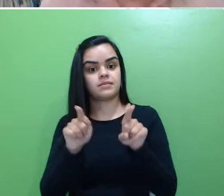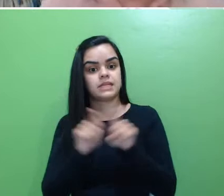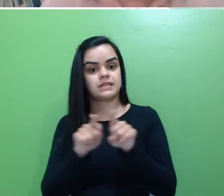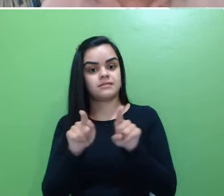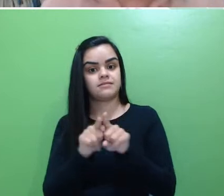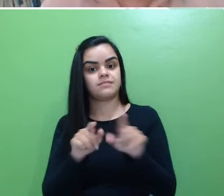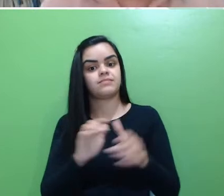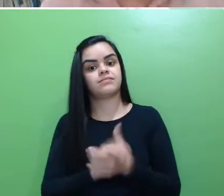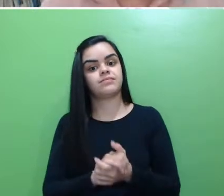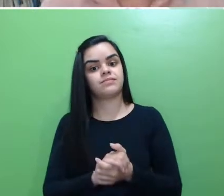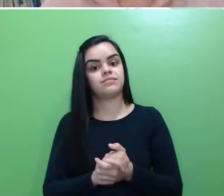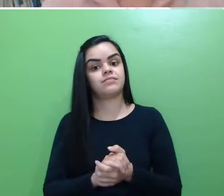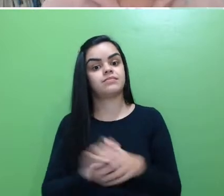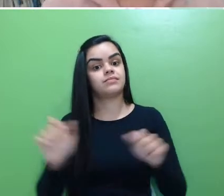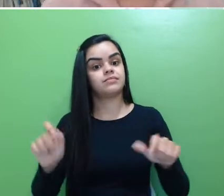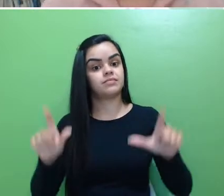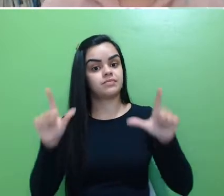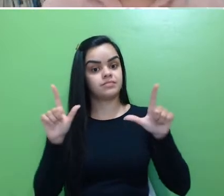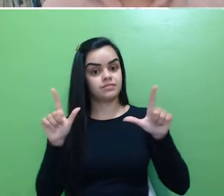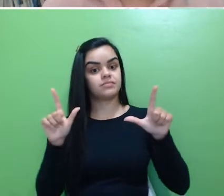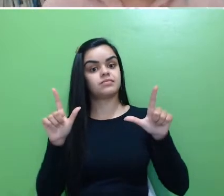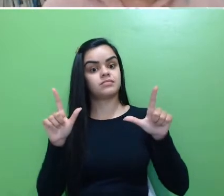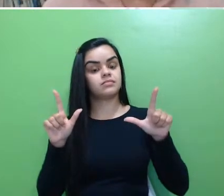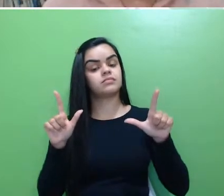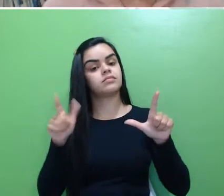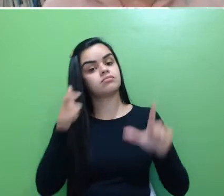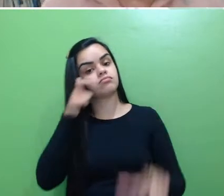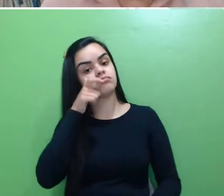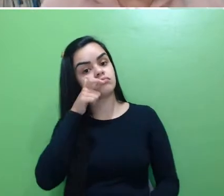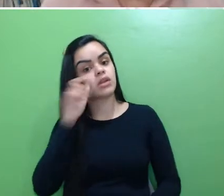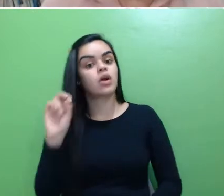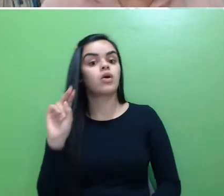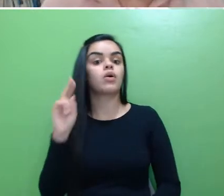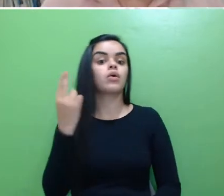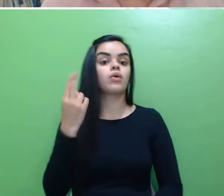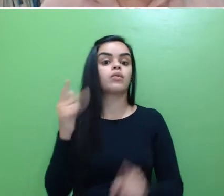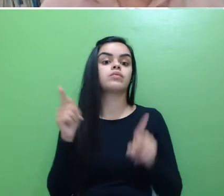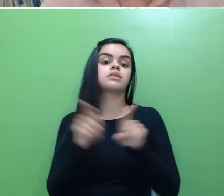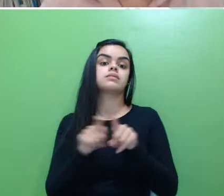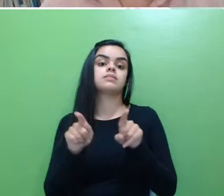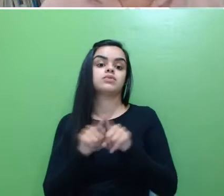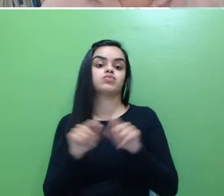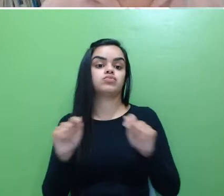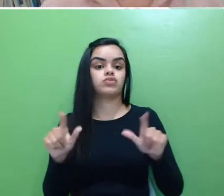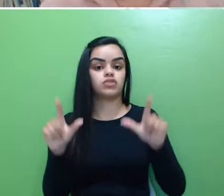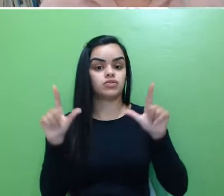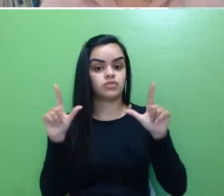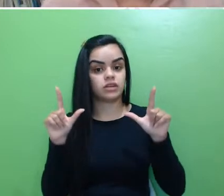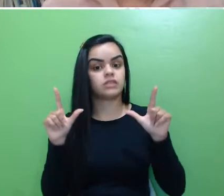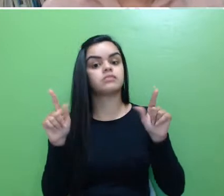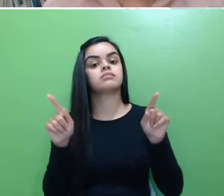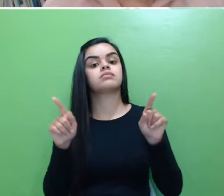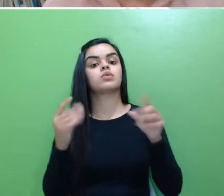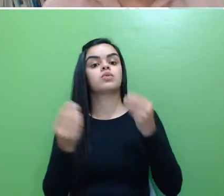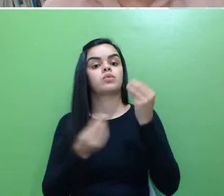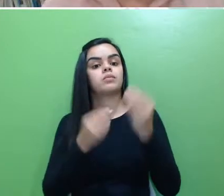certo? Ou você vai receber o certificado como ouvinte ou você vai receber o certificado como